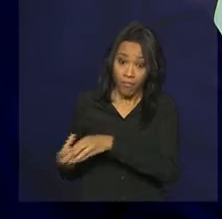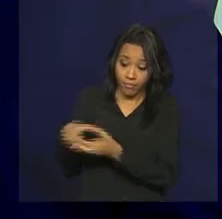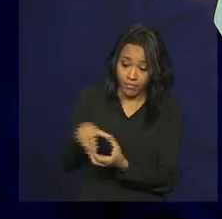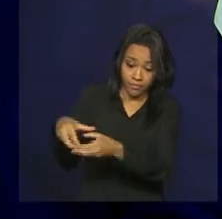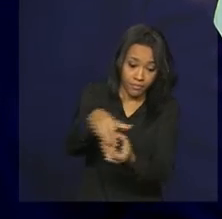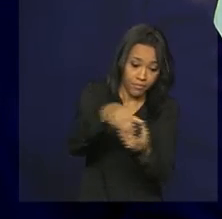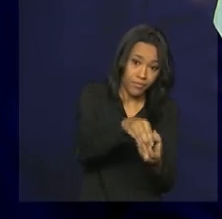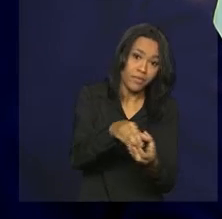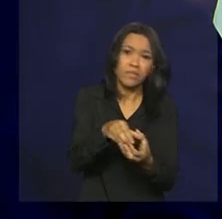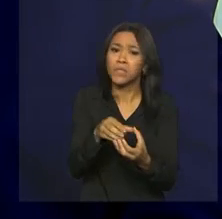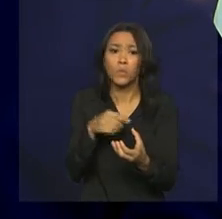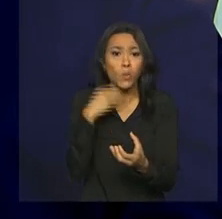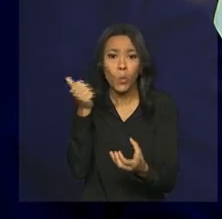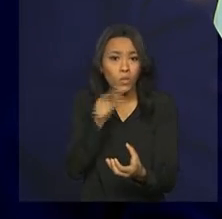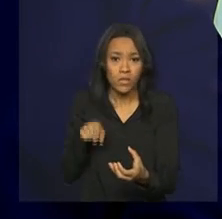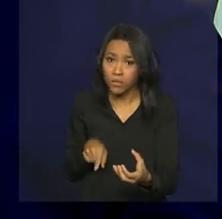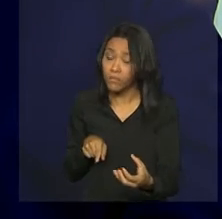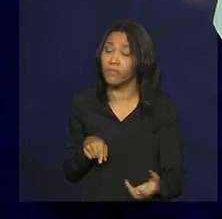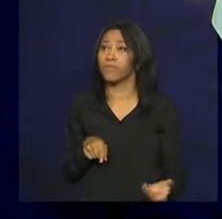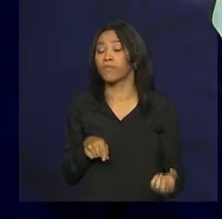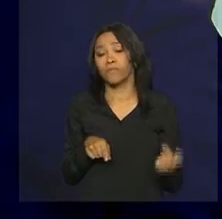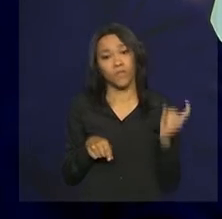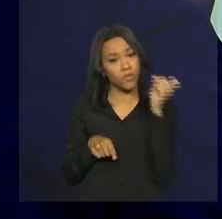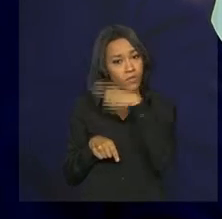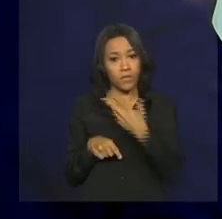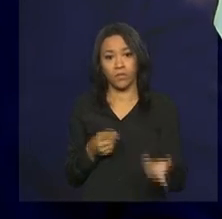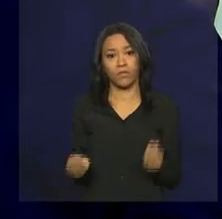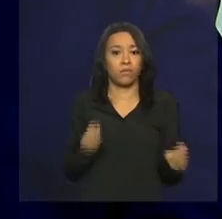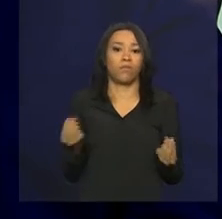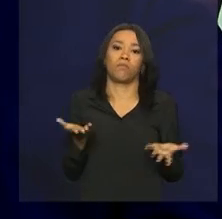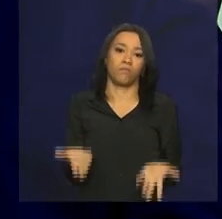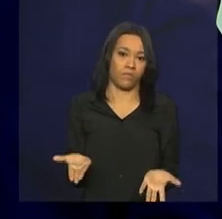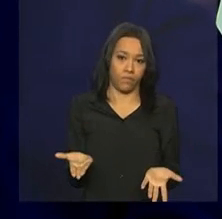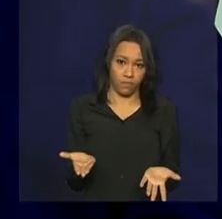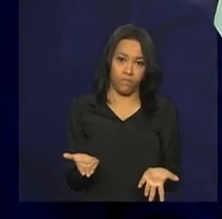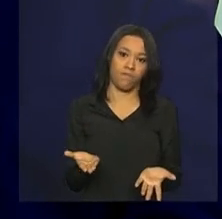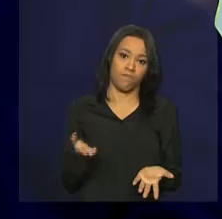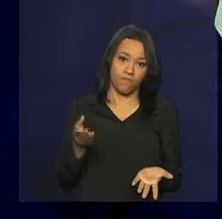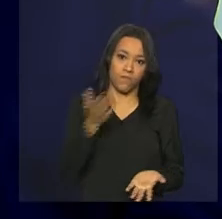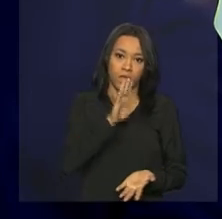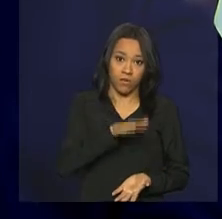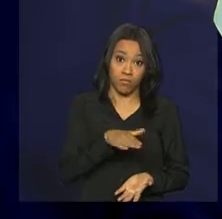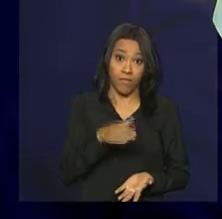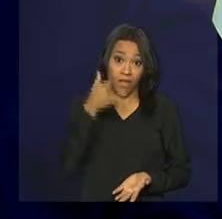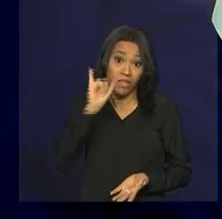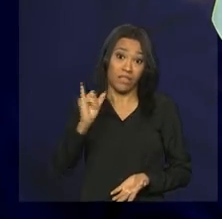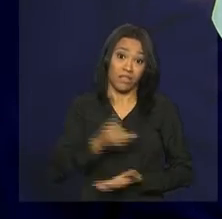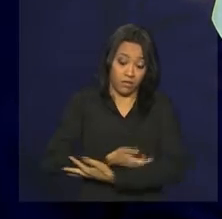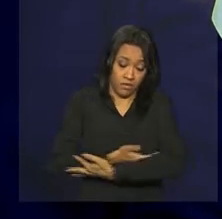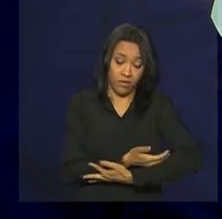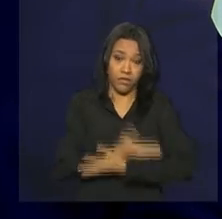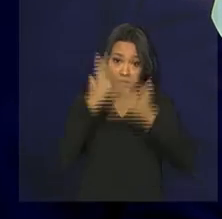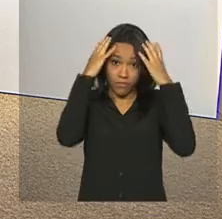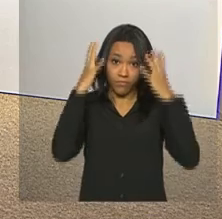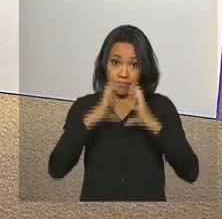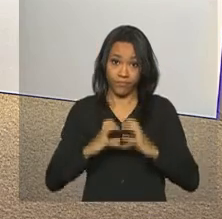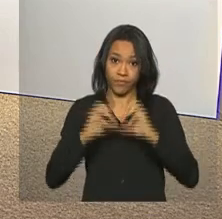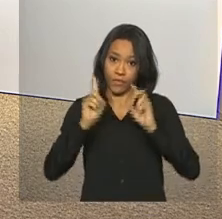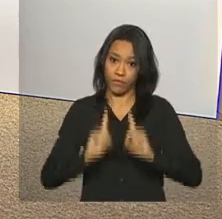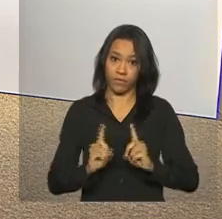nós enfrentarmos esse desastre que é crianças nascendo com microcefalia.